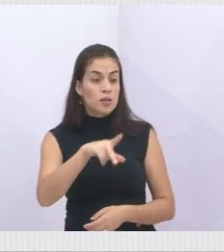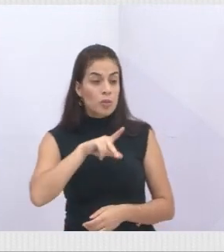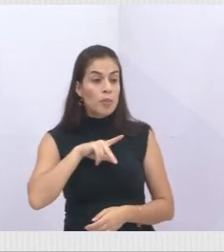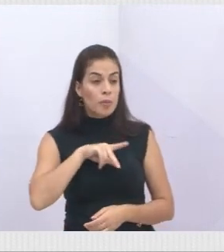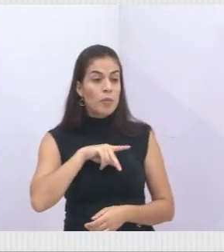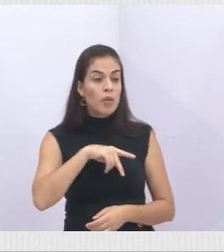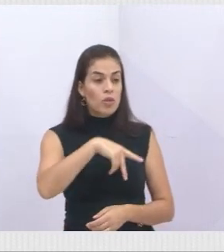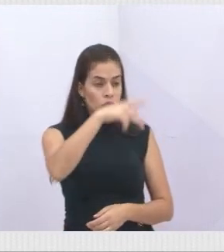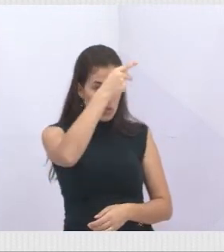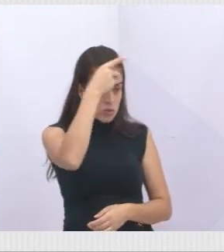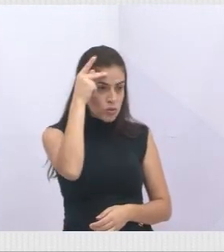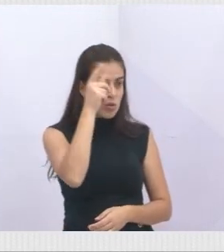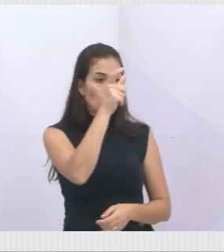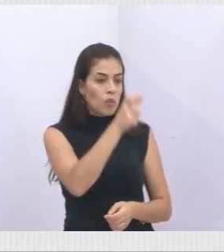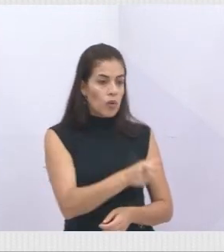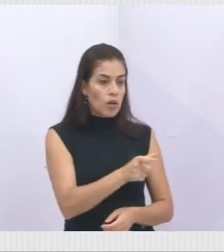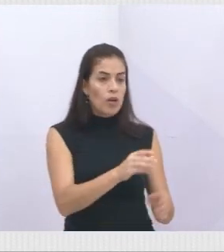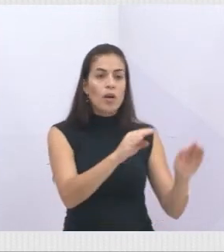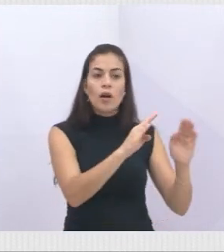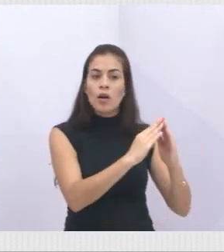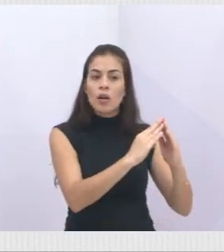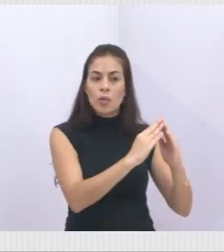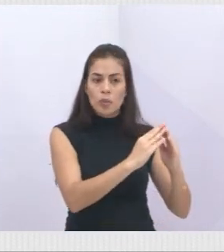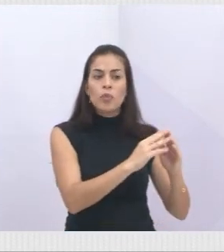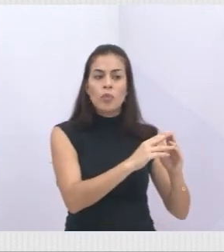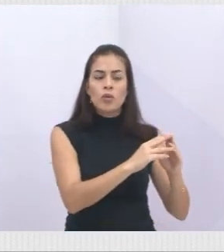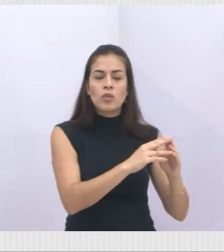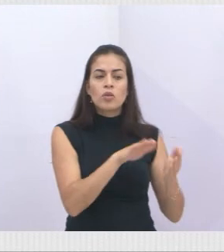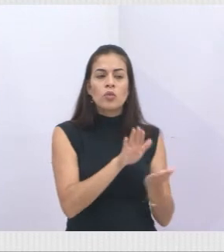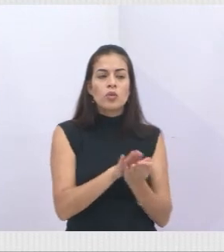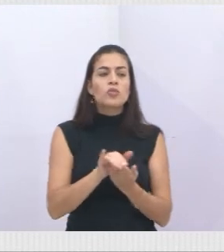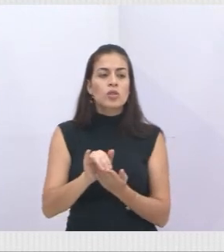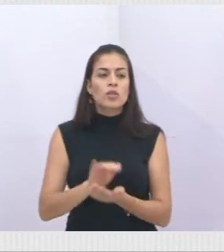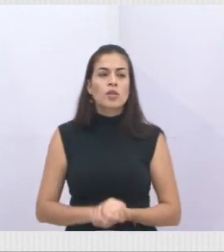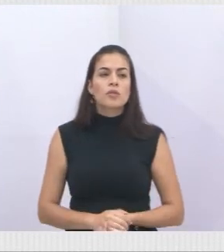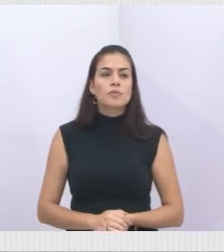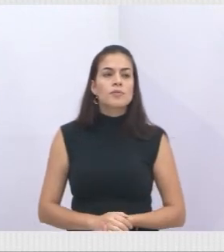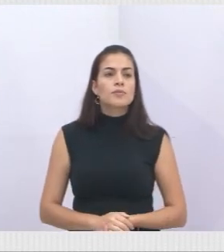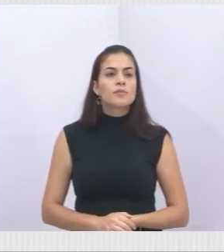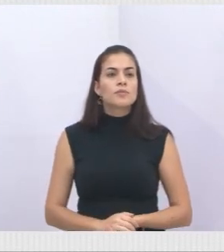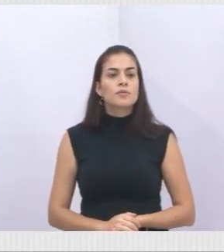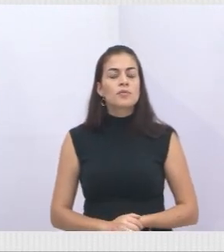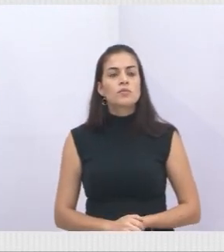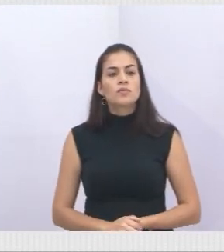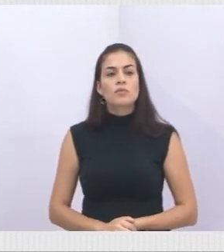não seria possível a execução desse projeto. Aí, o próximo, por favor.